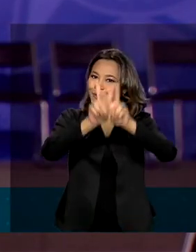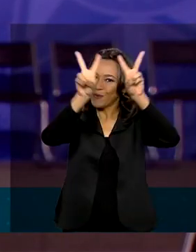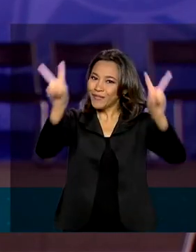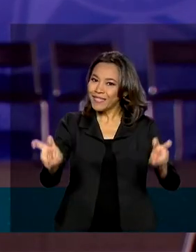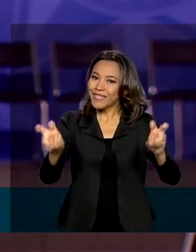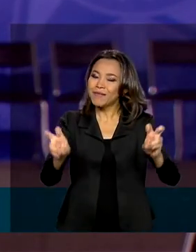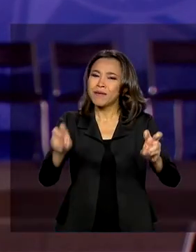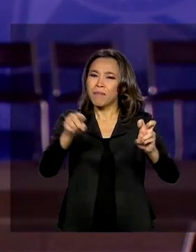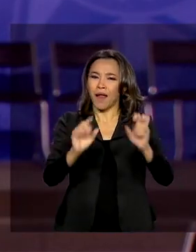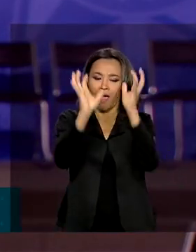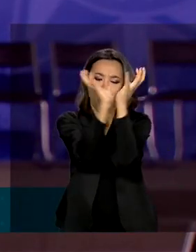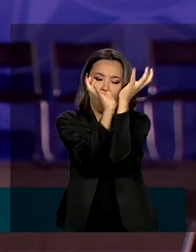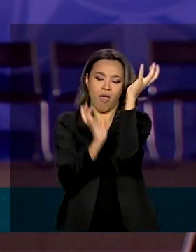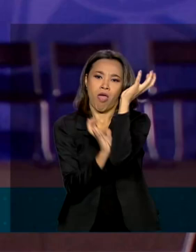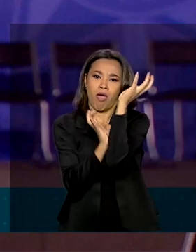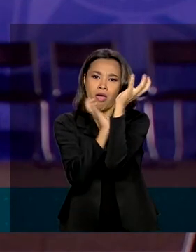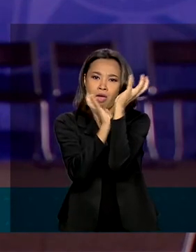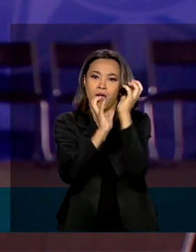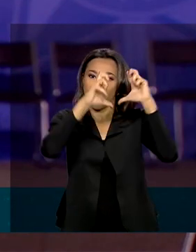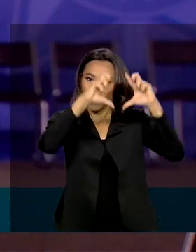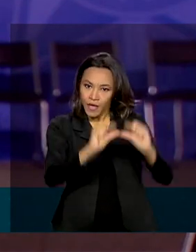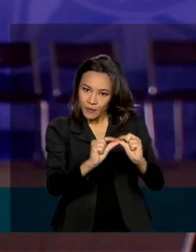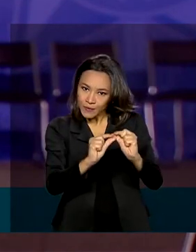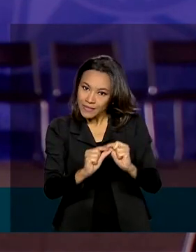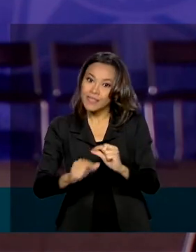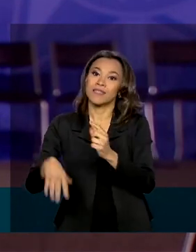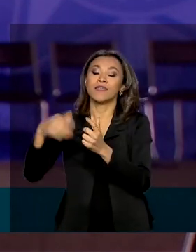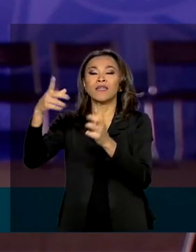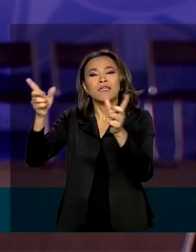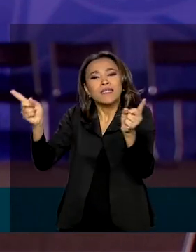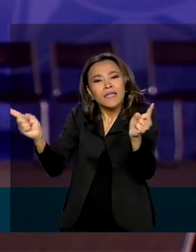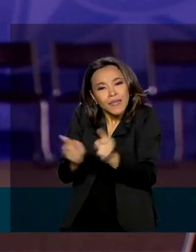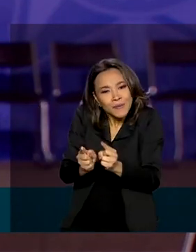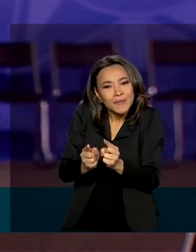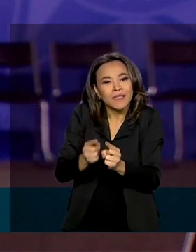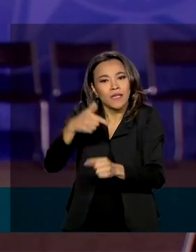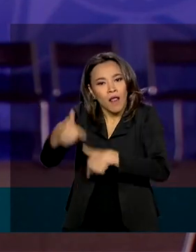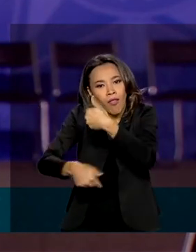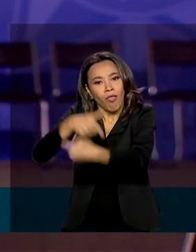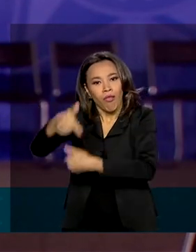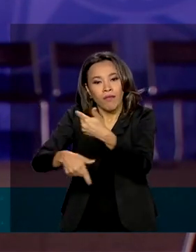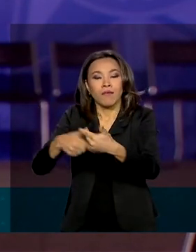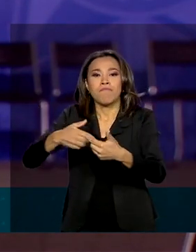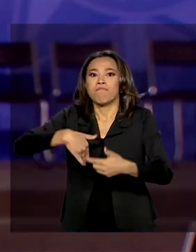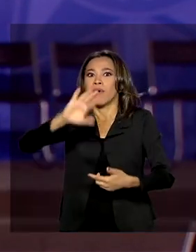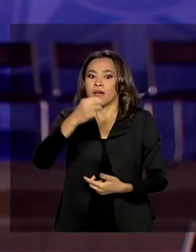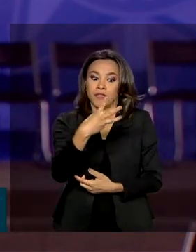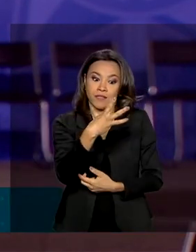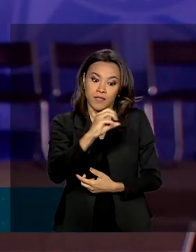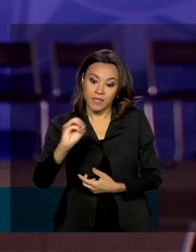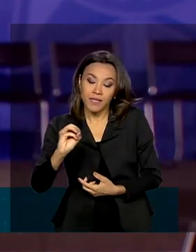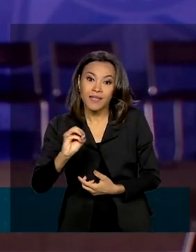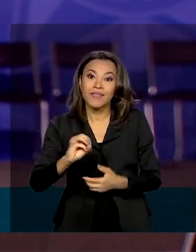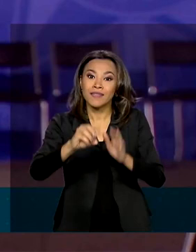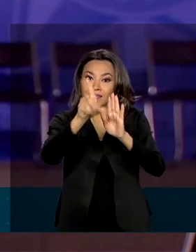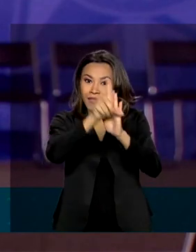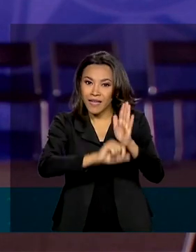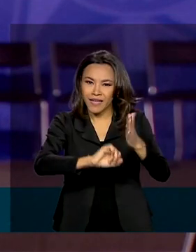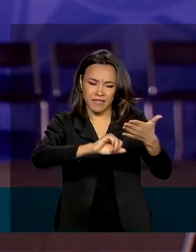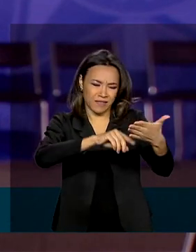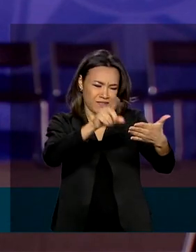desburocratizar, desregulamentar e simplificar, mais de 300 atos normativos